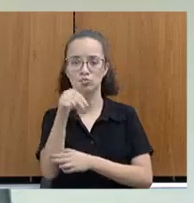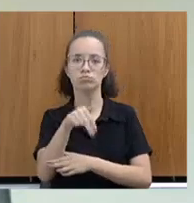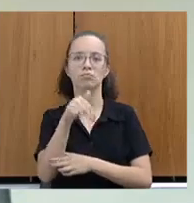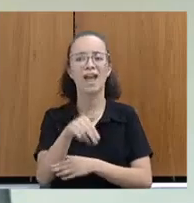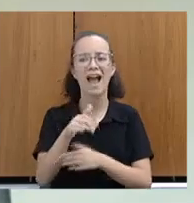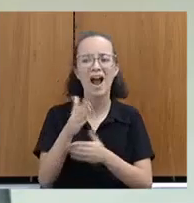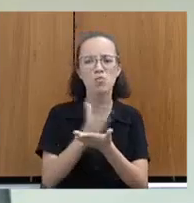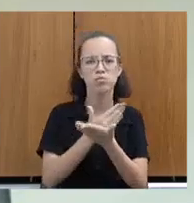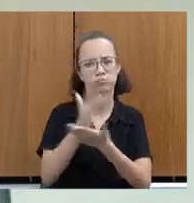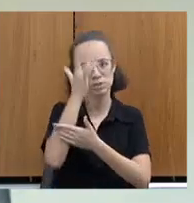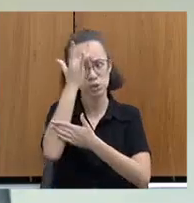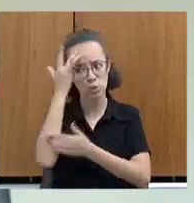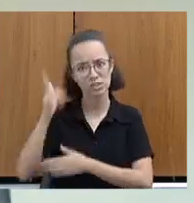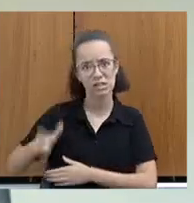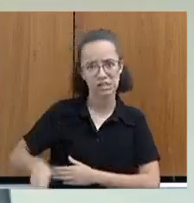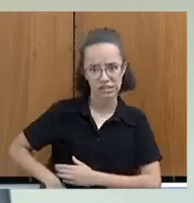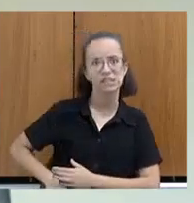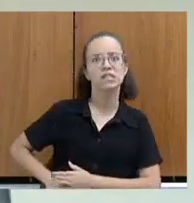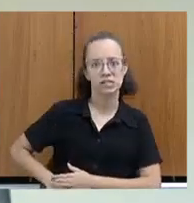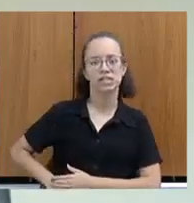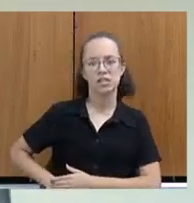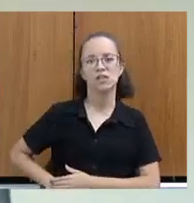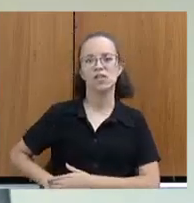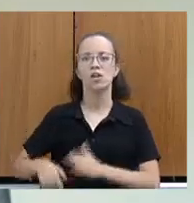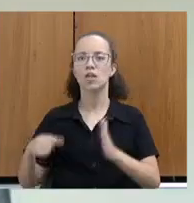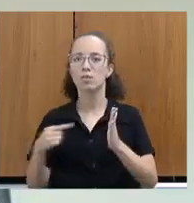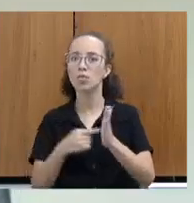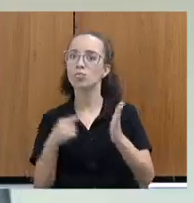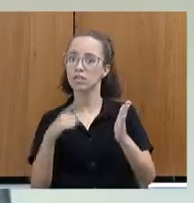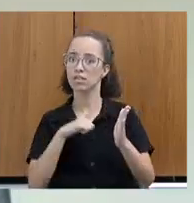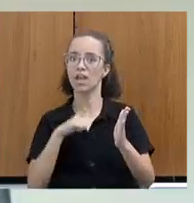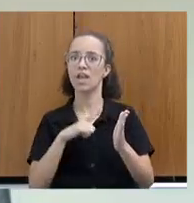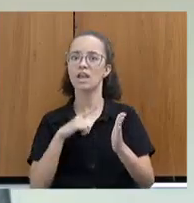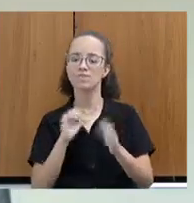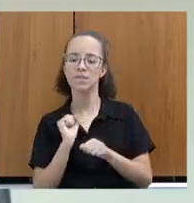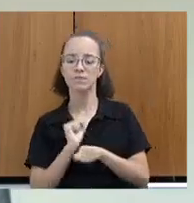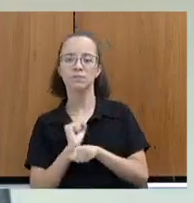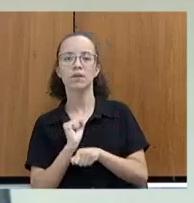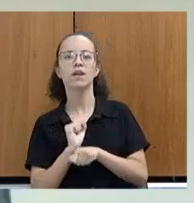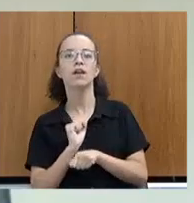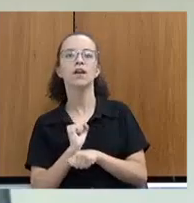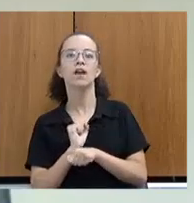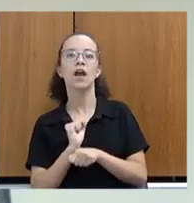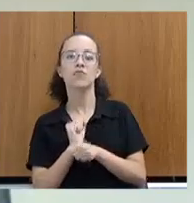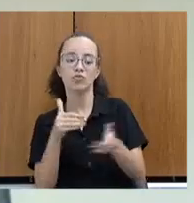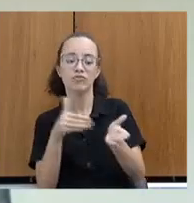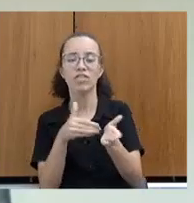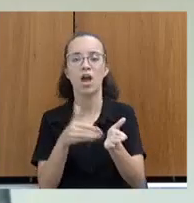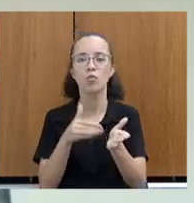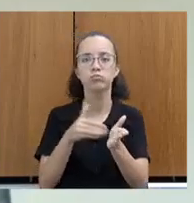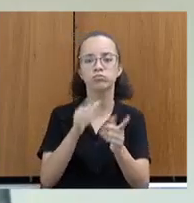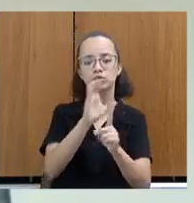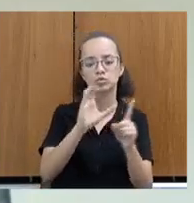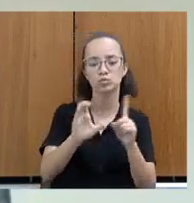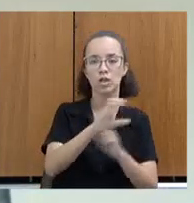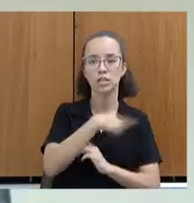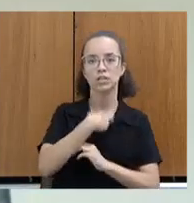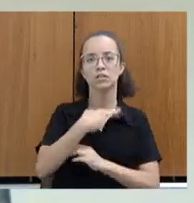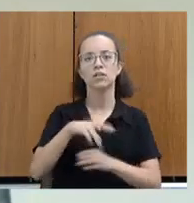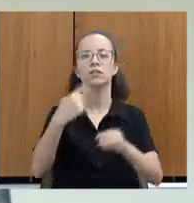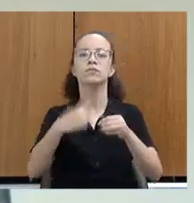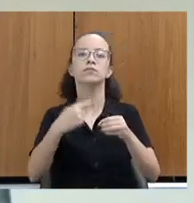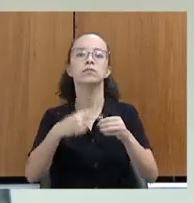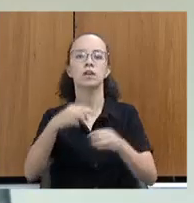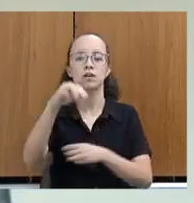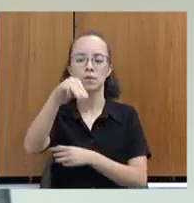aparentemente armadas, conforme o relato foi divulgado, aguardavam o Dom Vicente ao final de uma celebração religiosa na cidade de